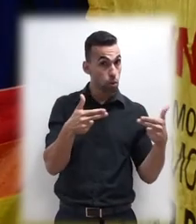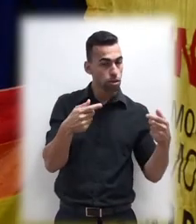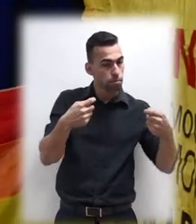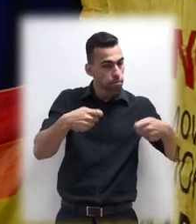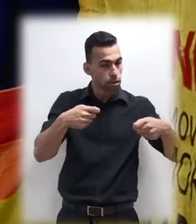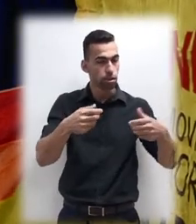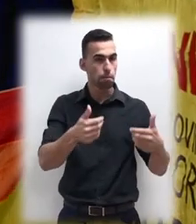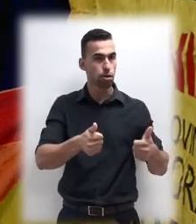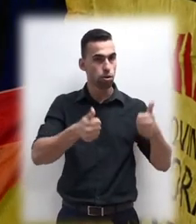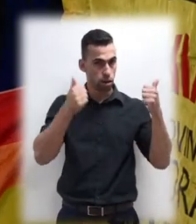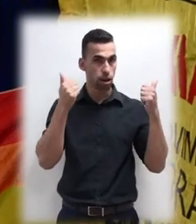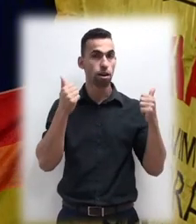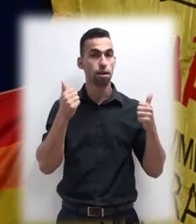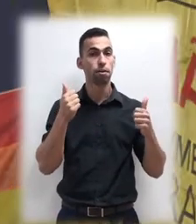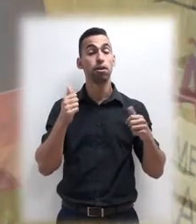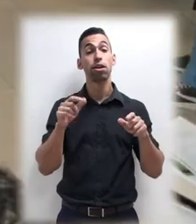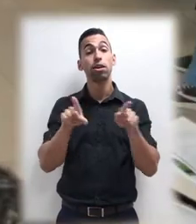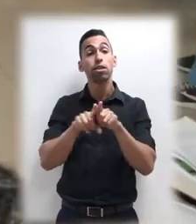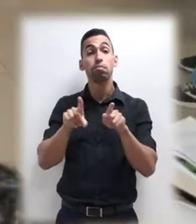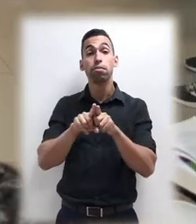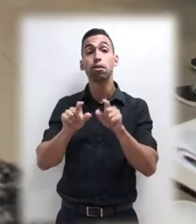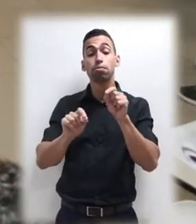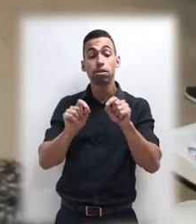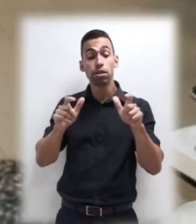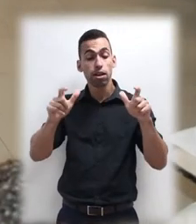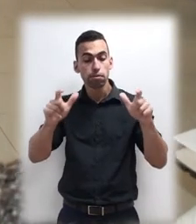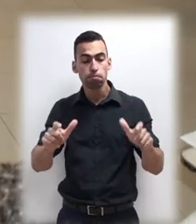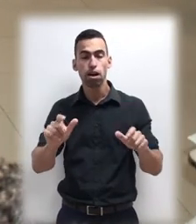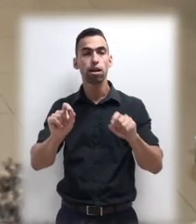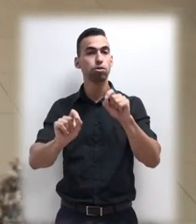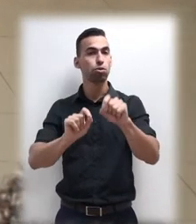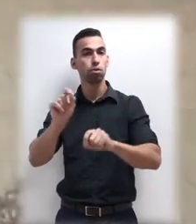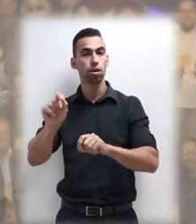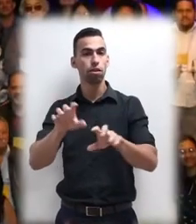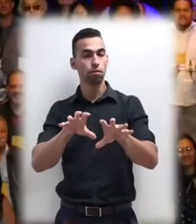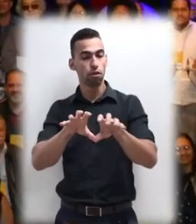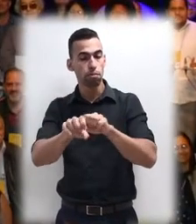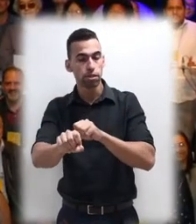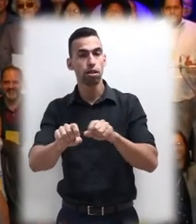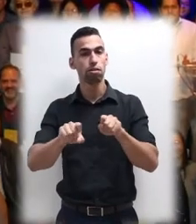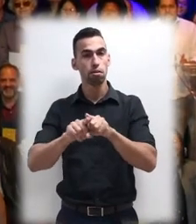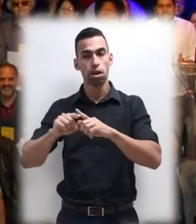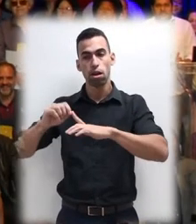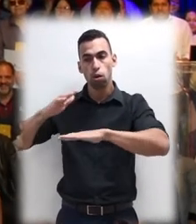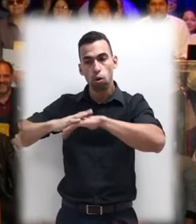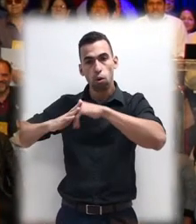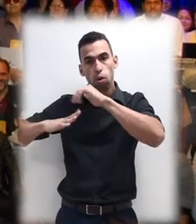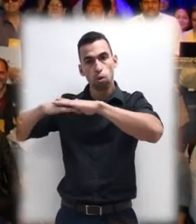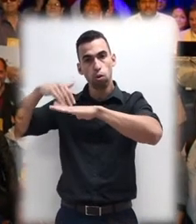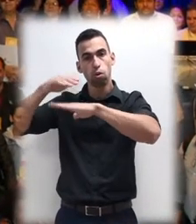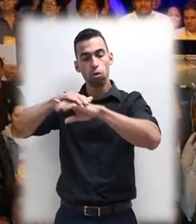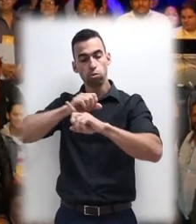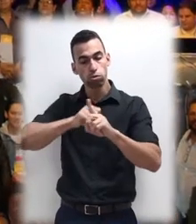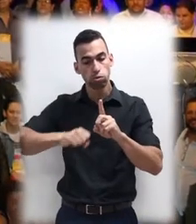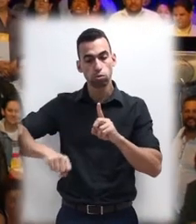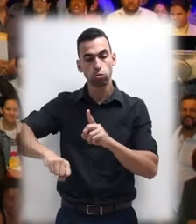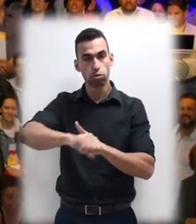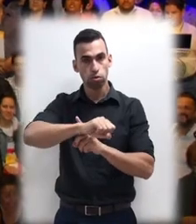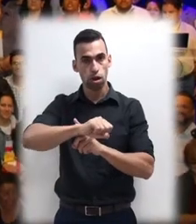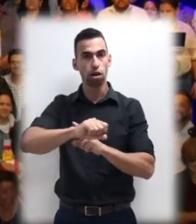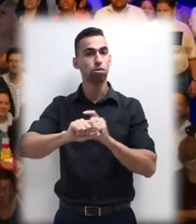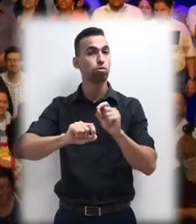que precisam melhorar, também é um espaço de formação e de construção coletiva